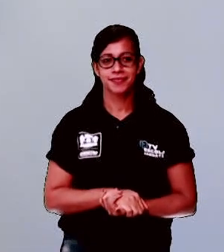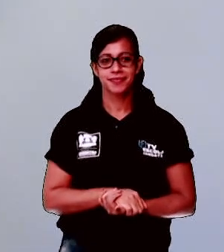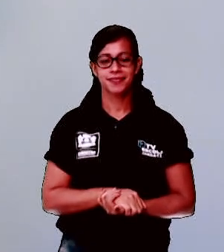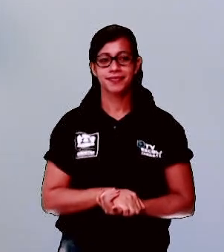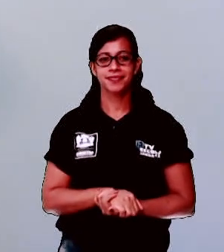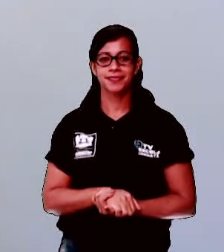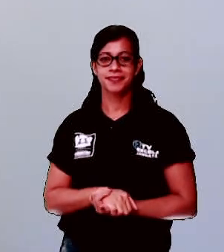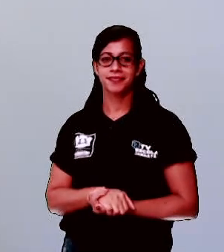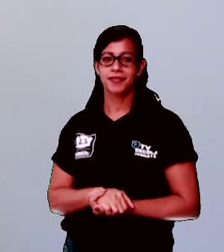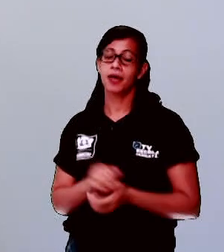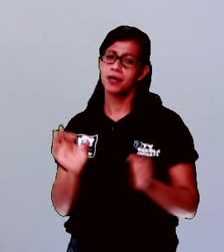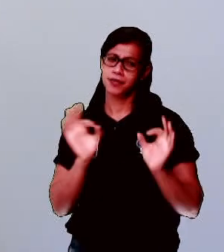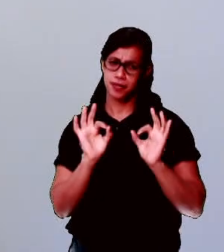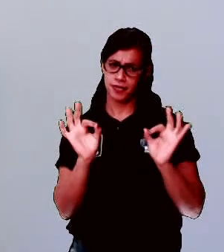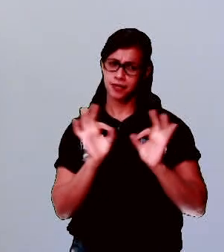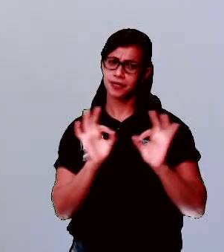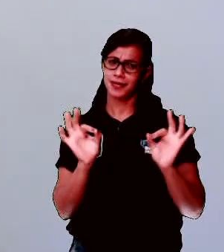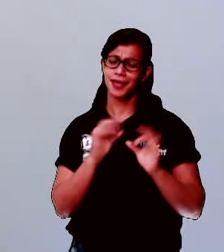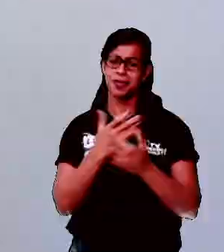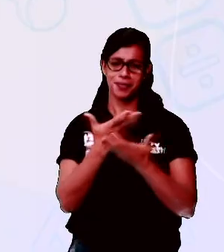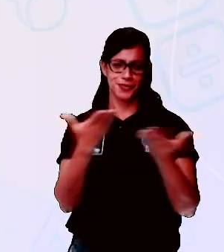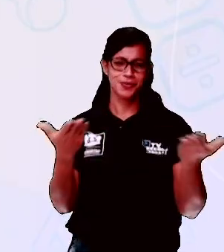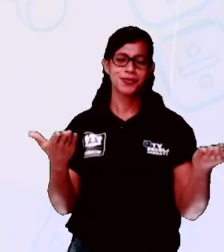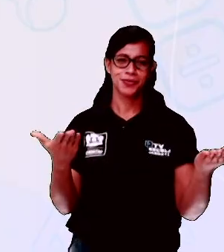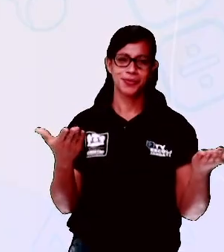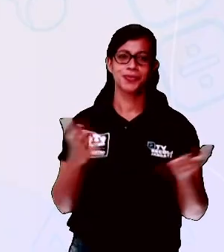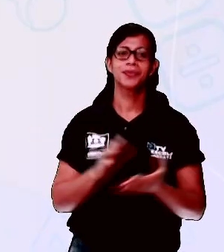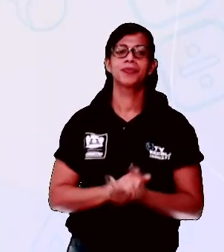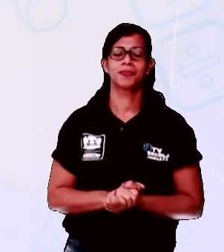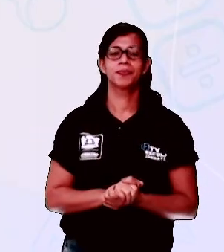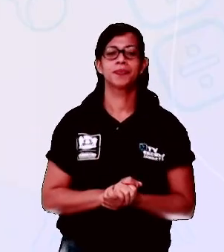Esse é bem mais simples. Tenho certeza que todo mundo vai conseguir fazer.